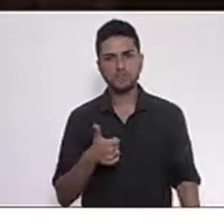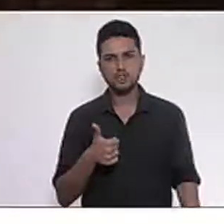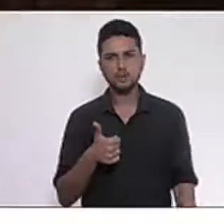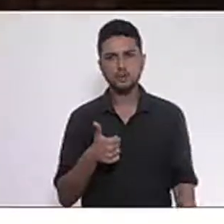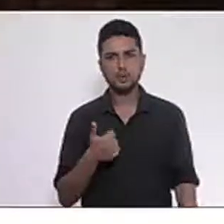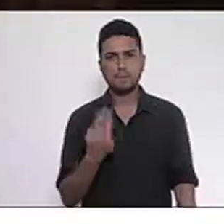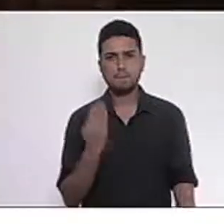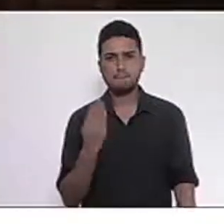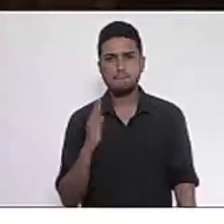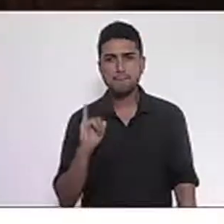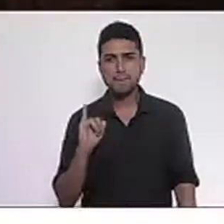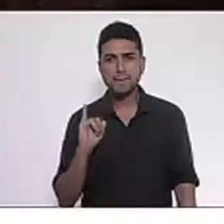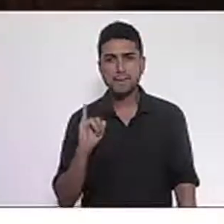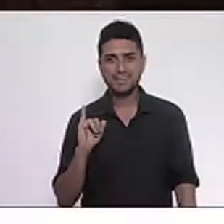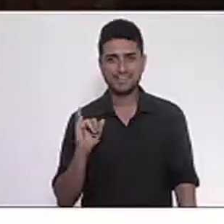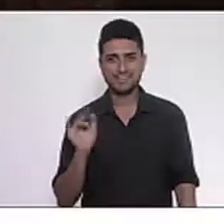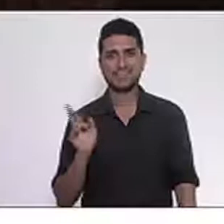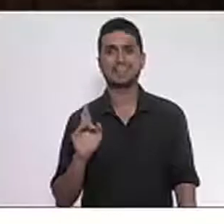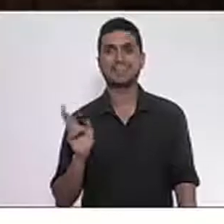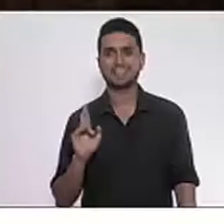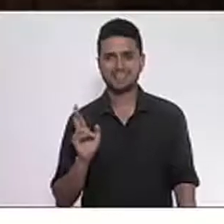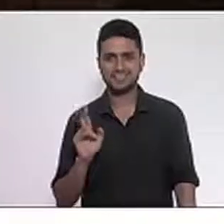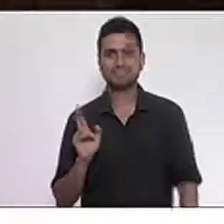21 bilhões de reais.